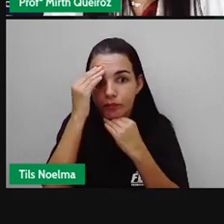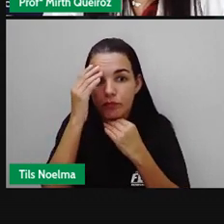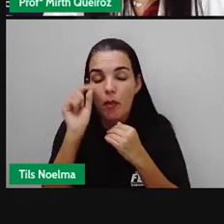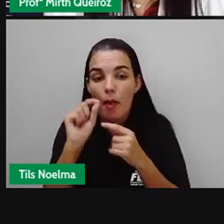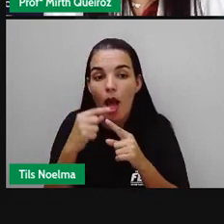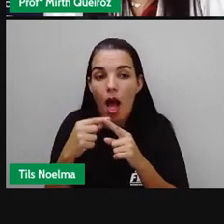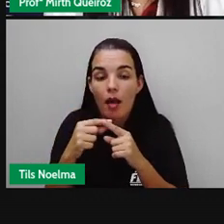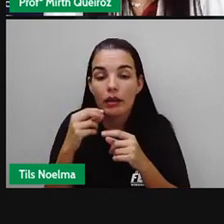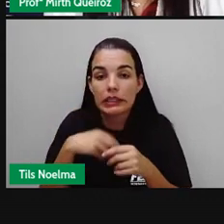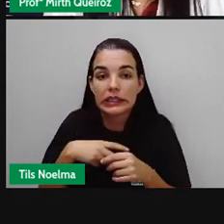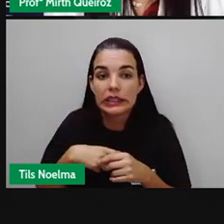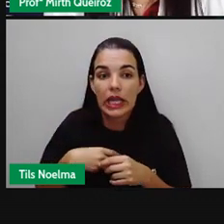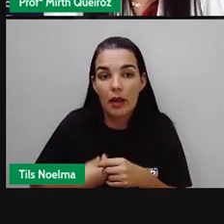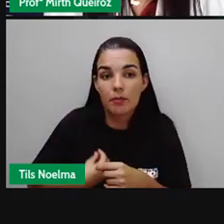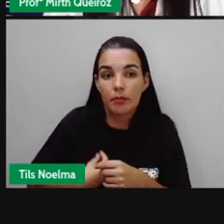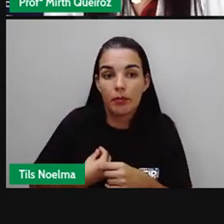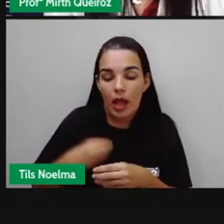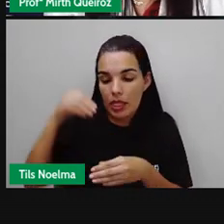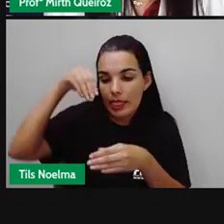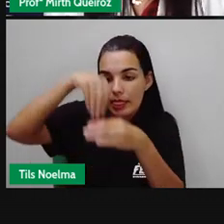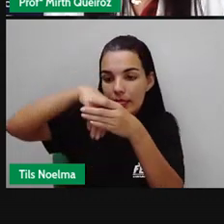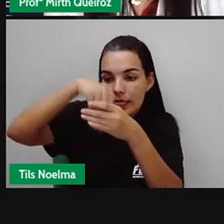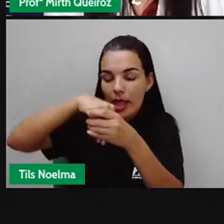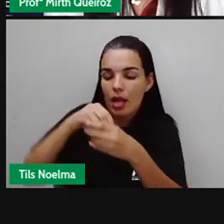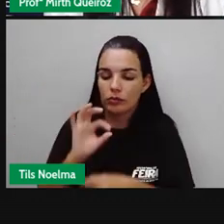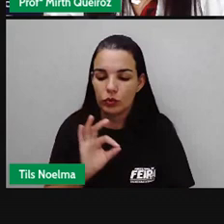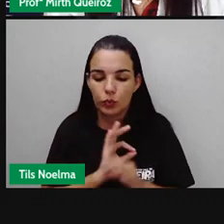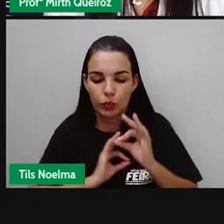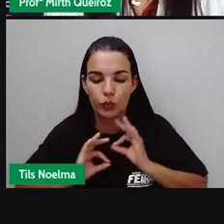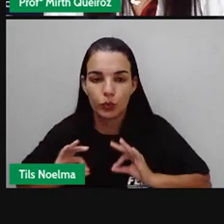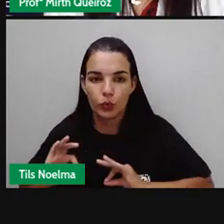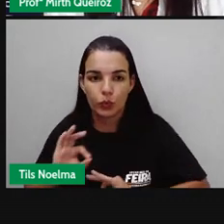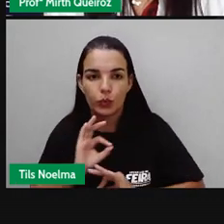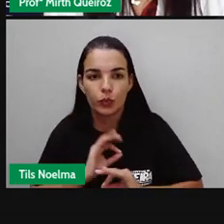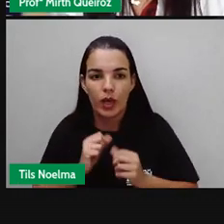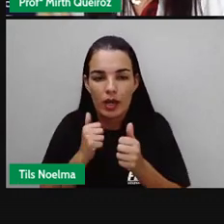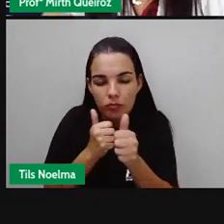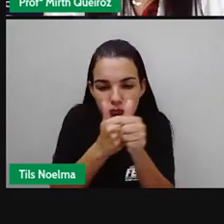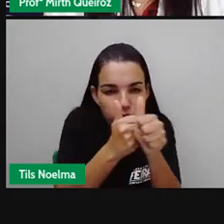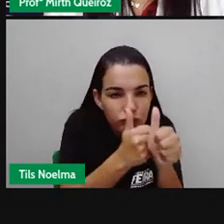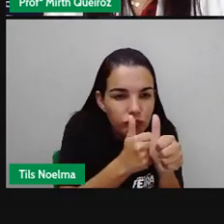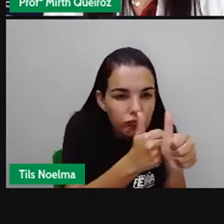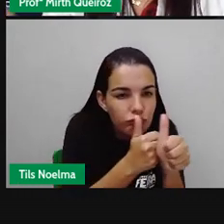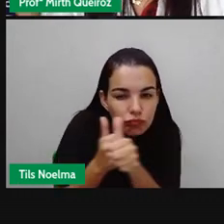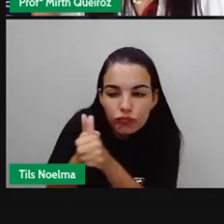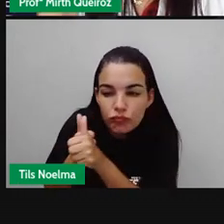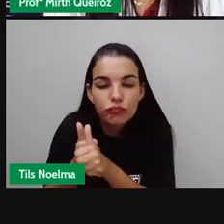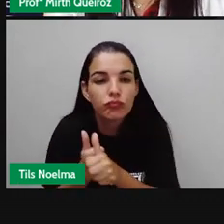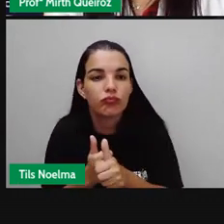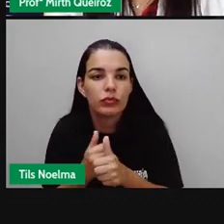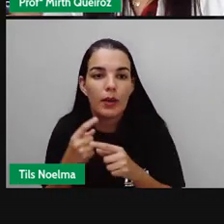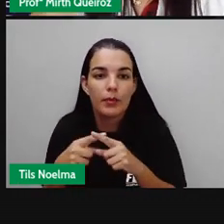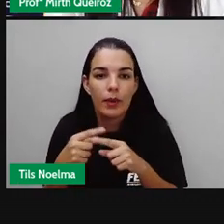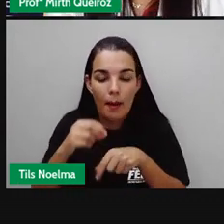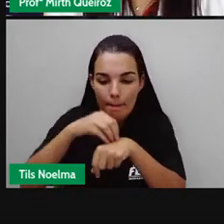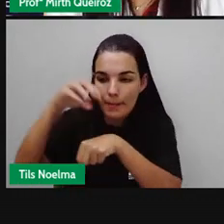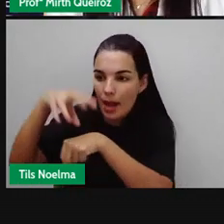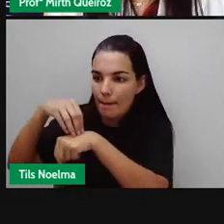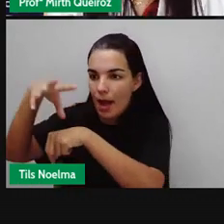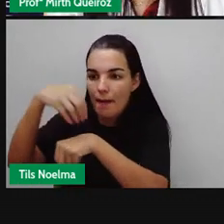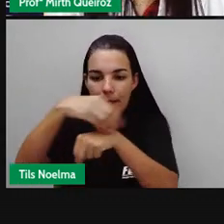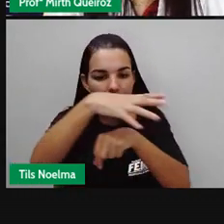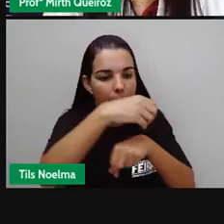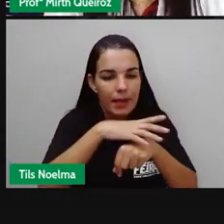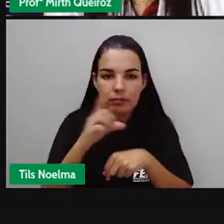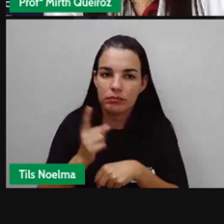porque eles só sobrevivem no interior de outras células. Eles não são capazes de se reproduzirem, de se replicarem, duplicarem,